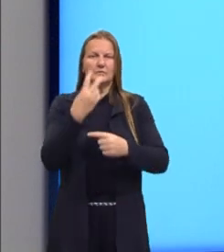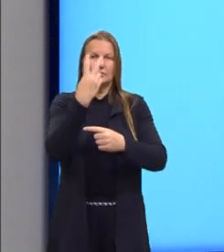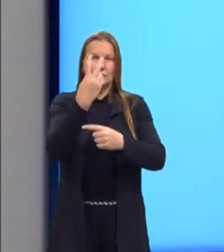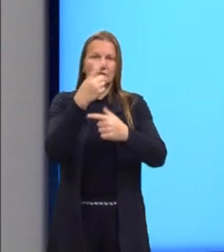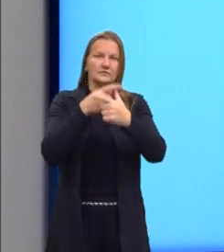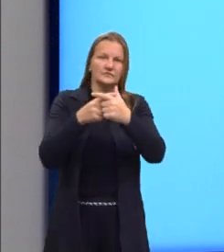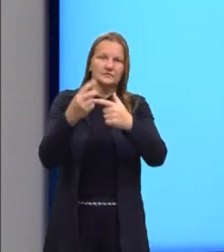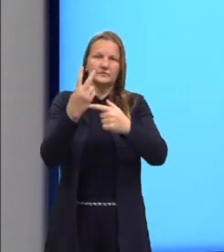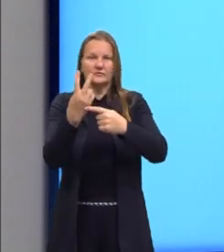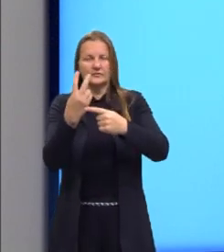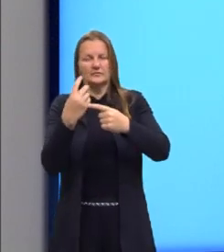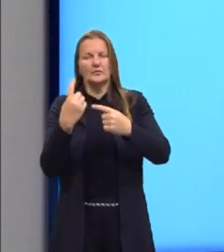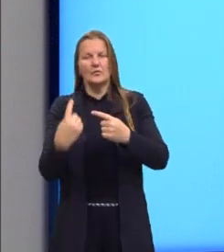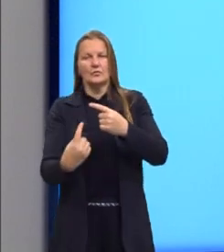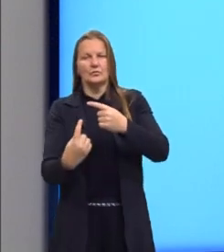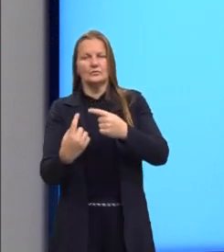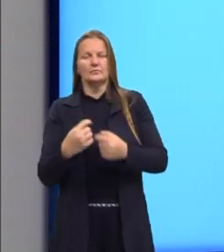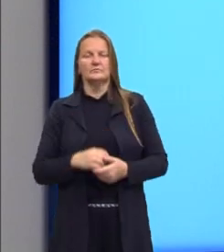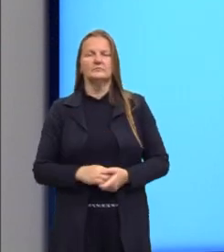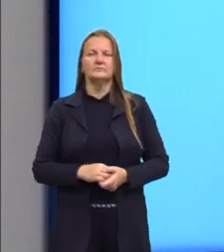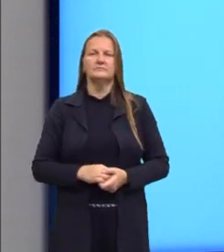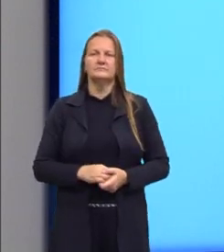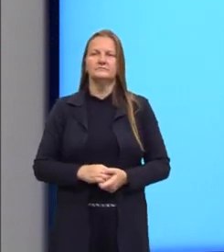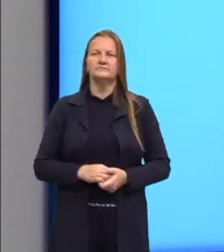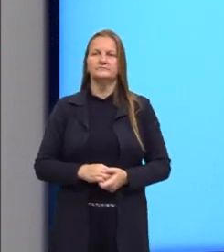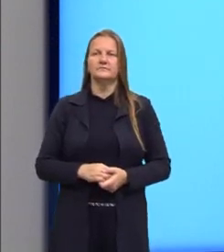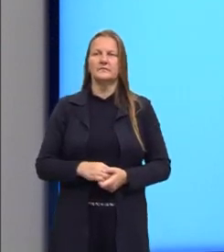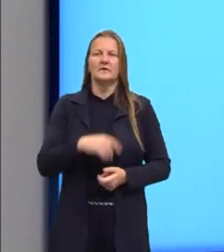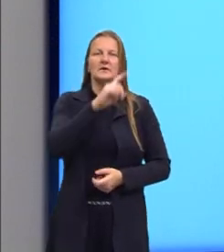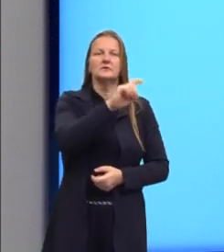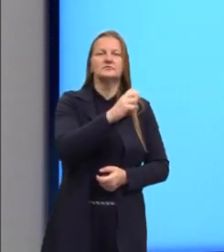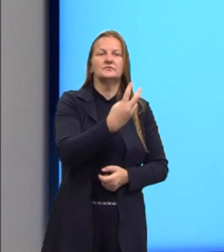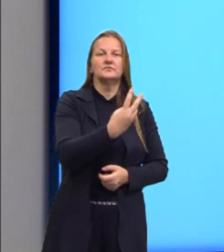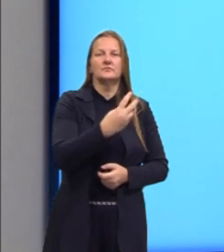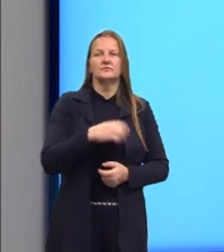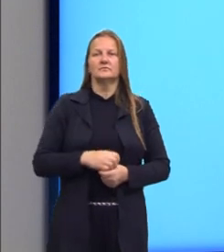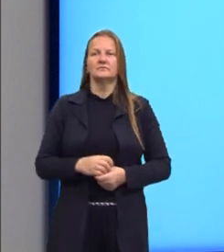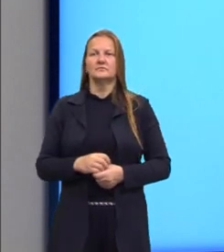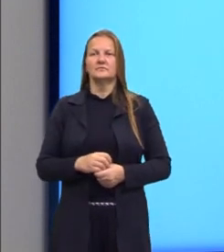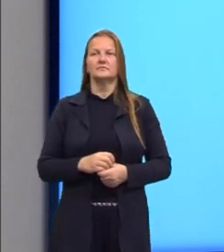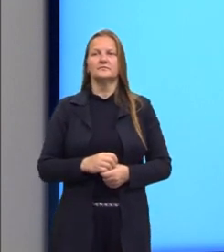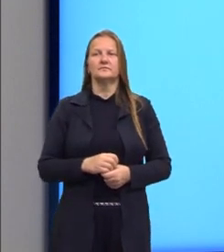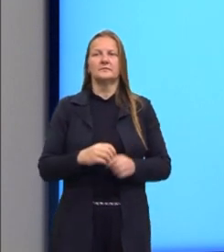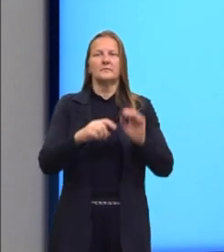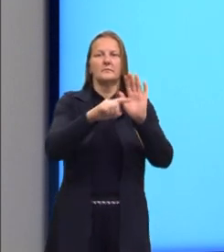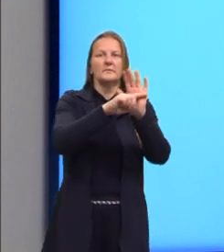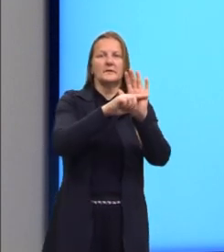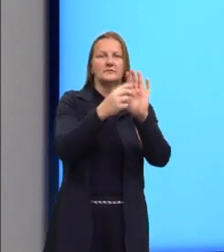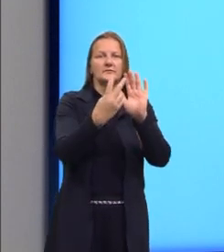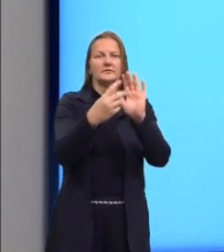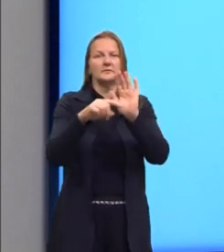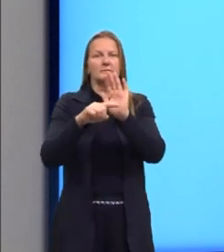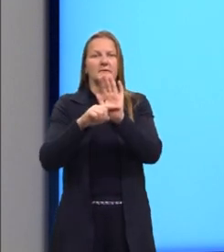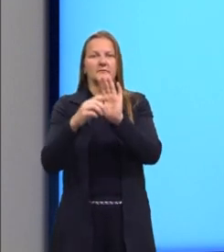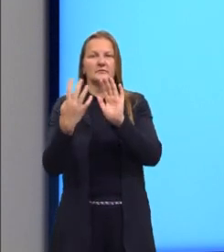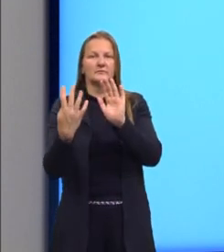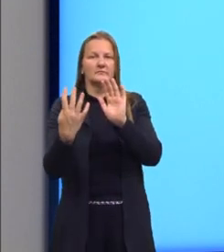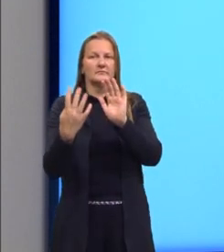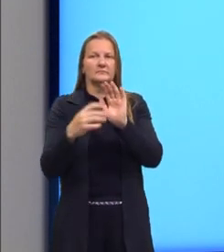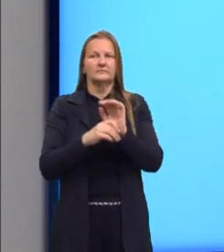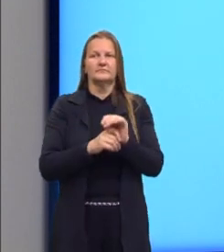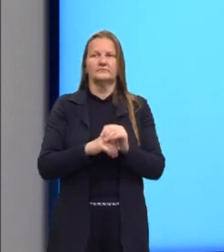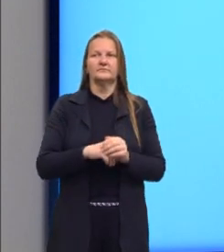esse seria o valor para x1. No x2, o que eu fiz? Peguei o valor negativo de 4.